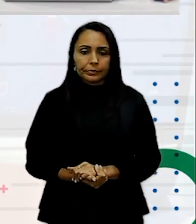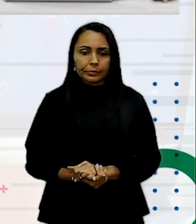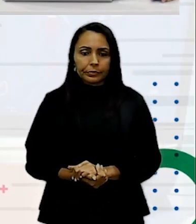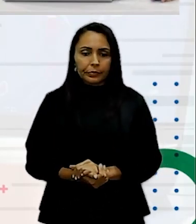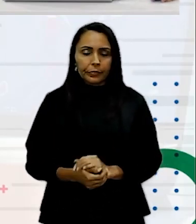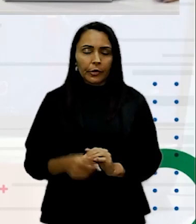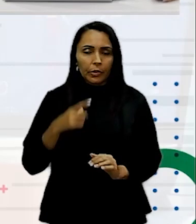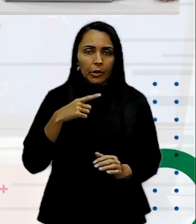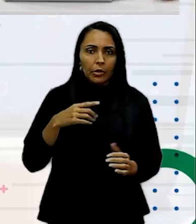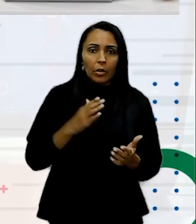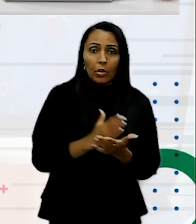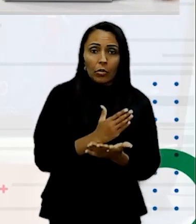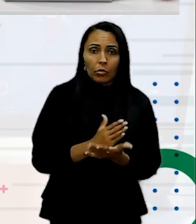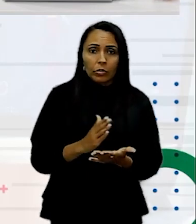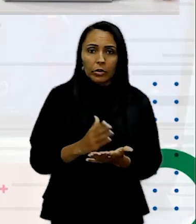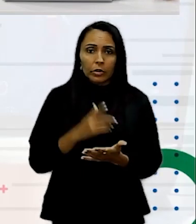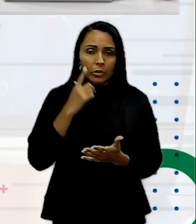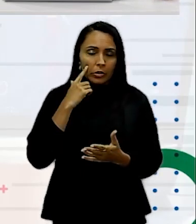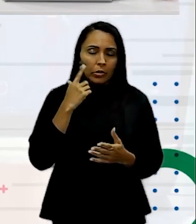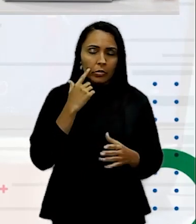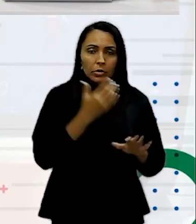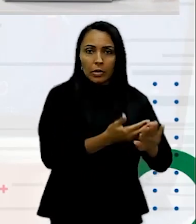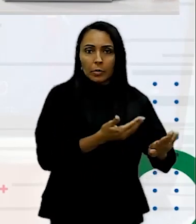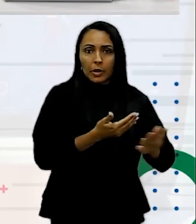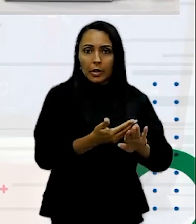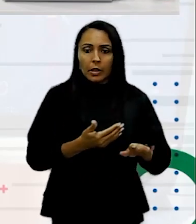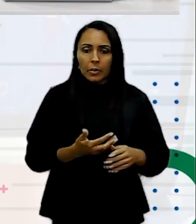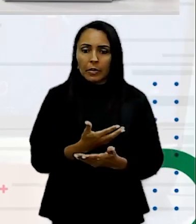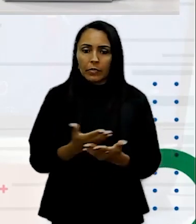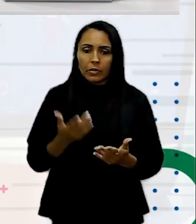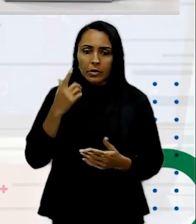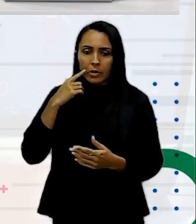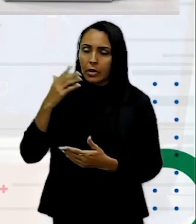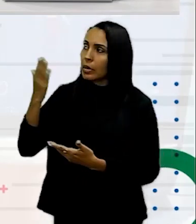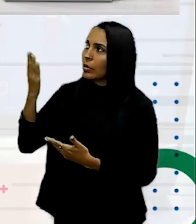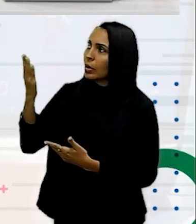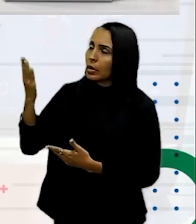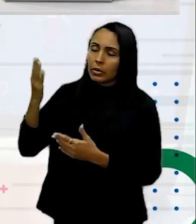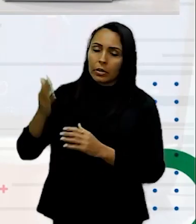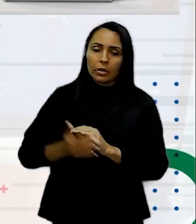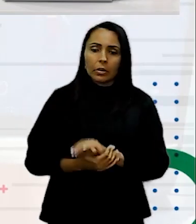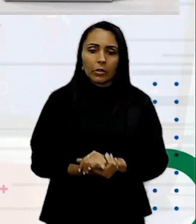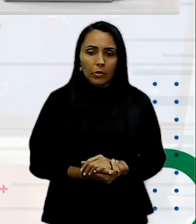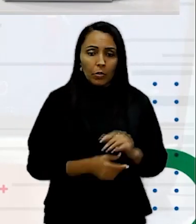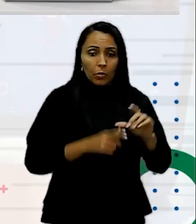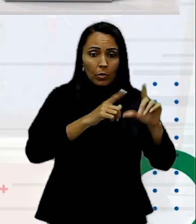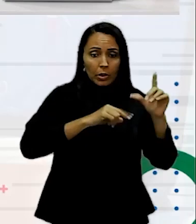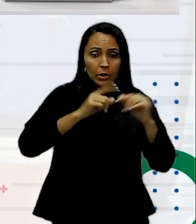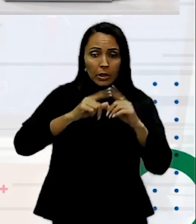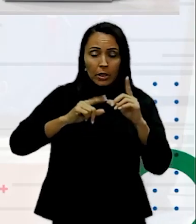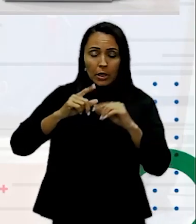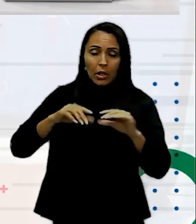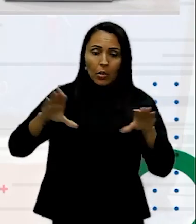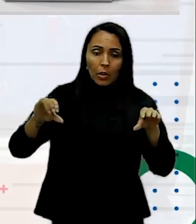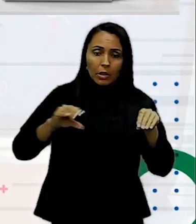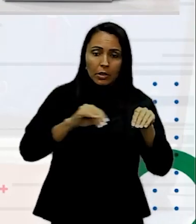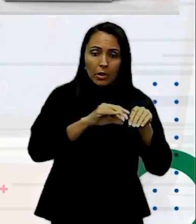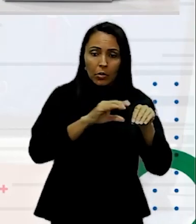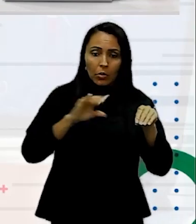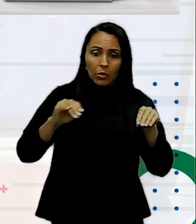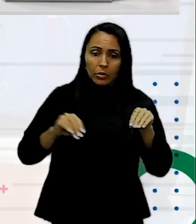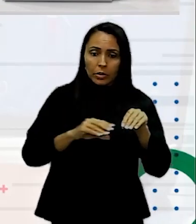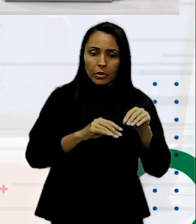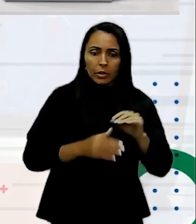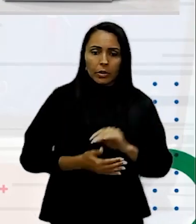Alguns ícones Que eu separei Para vocês Eu tenho uma lupa Uma casa Uma coração Uma estrela Um download E uma engrenagem